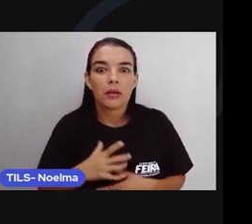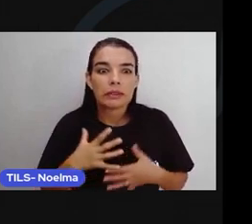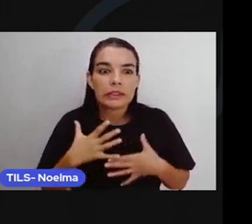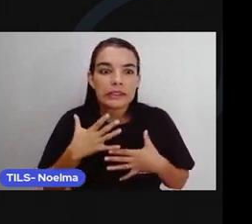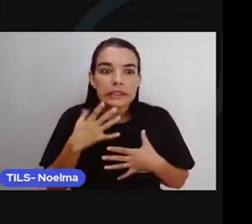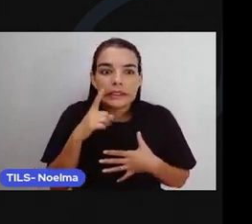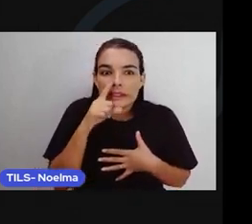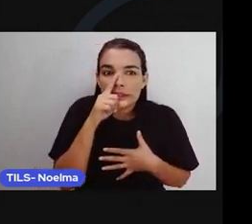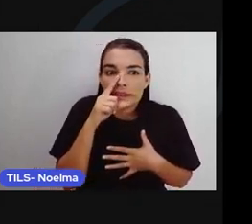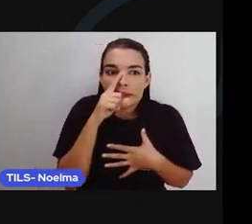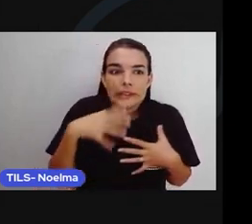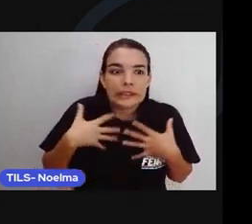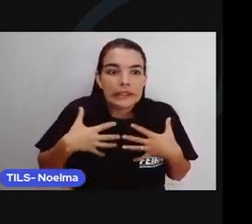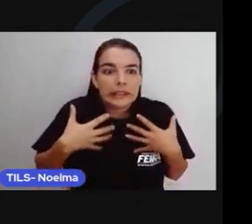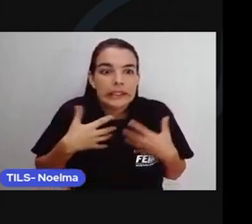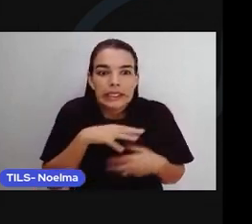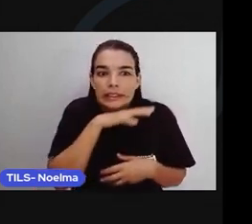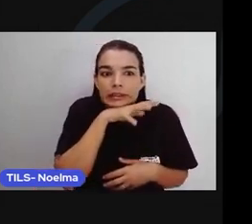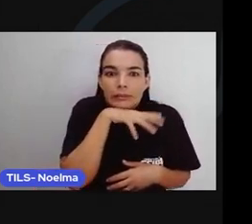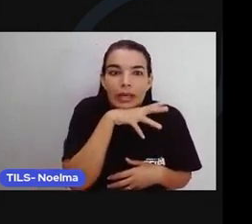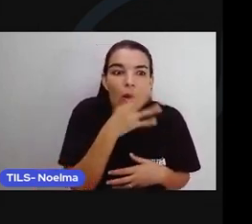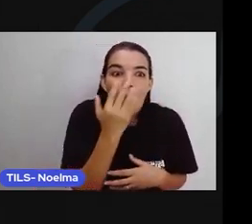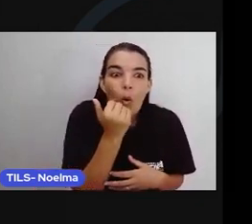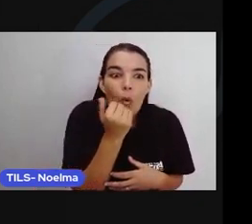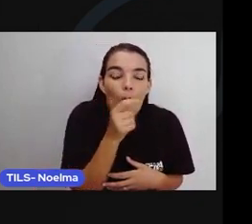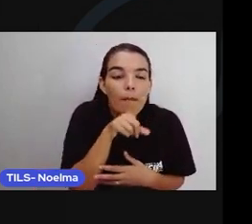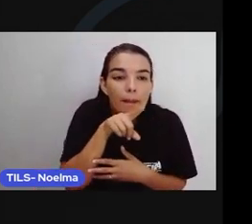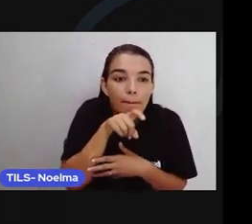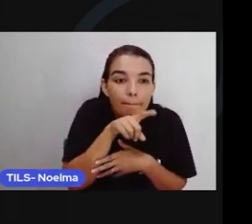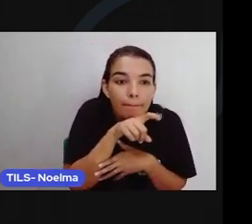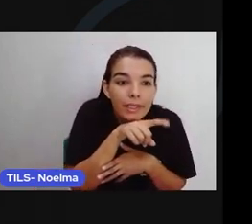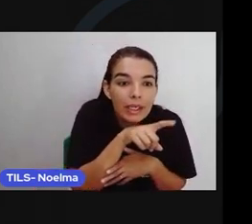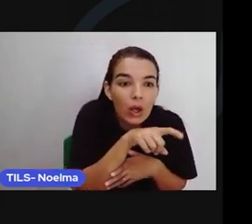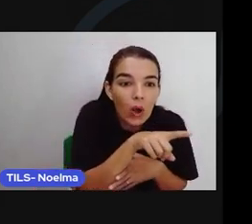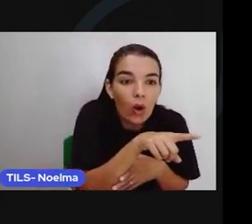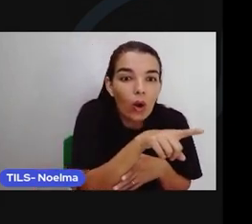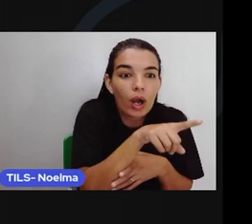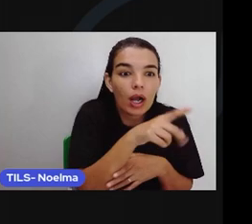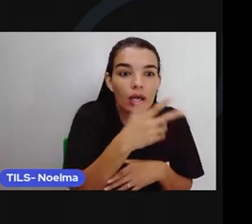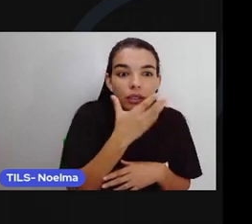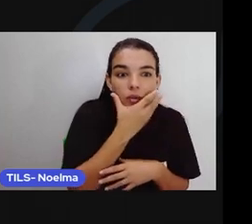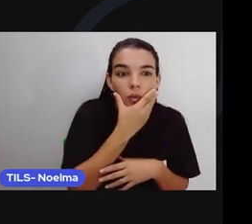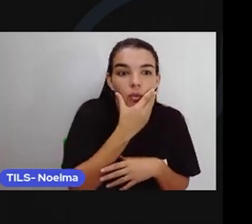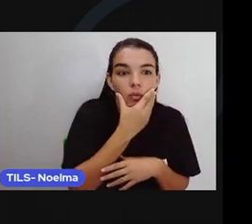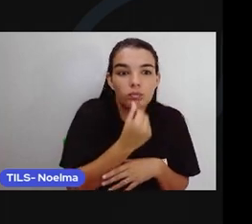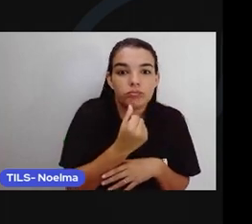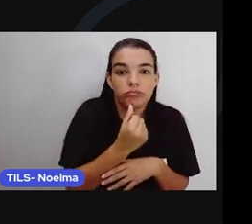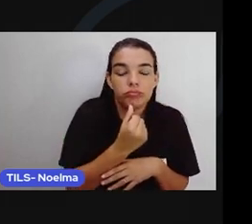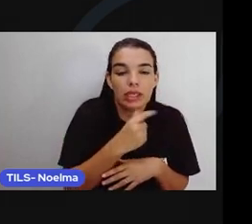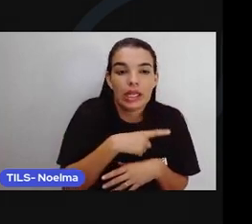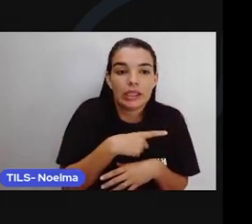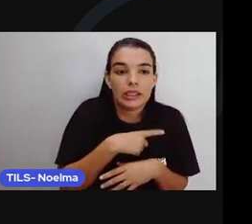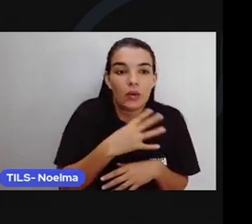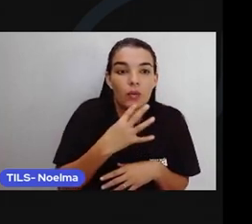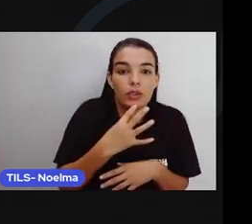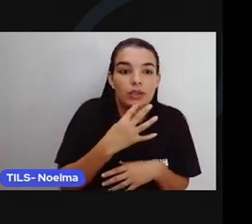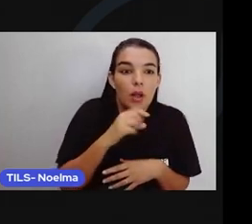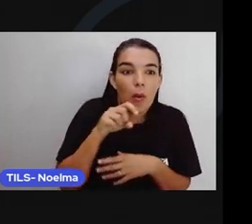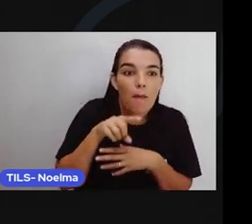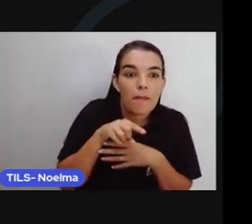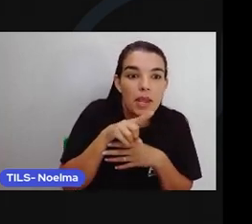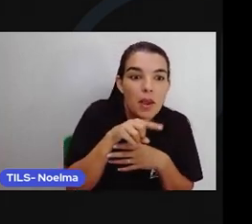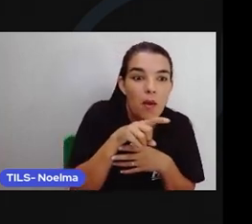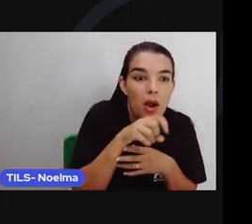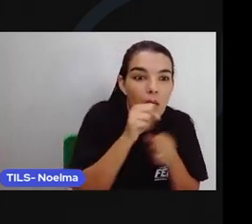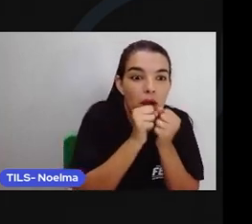mistura de serpente com minhoca, conhecido por todo mundo como o Minhocão do Pari. Seu Parmiro,